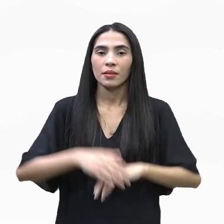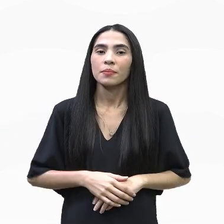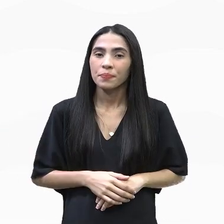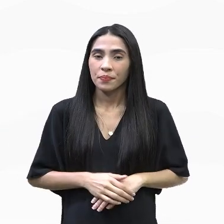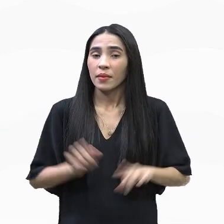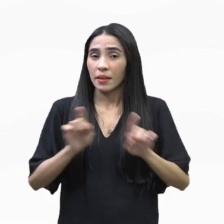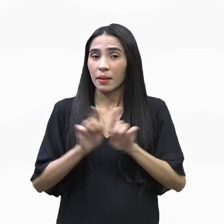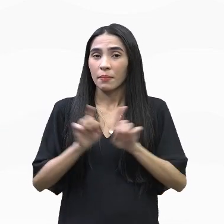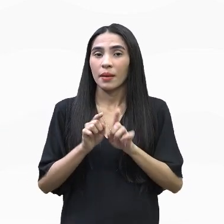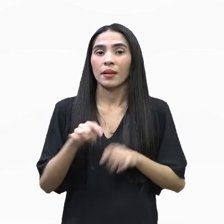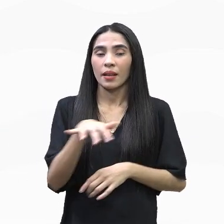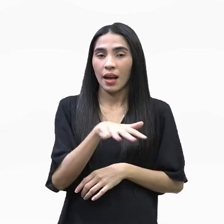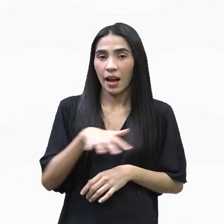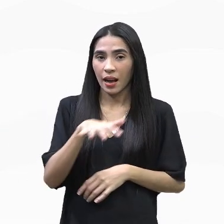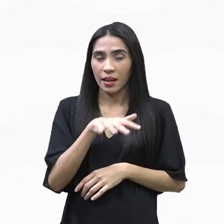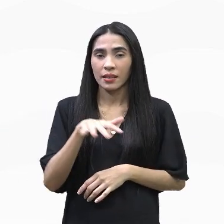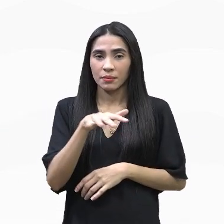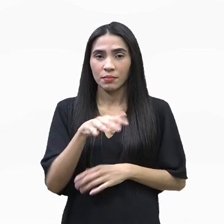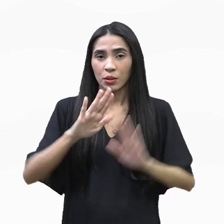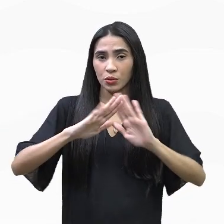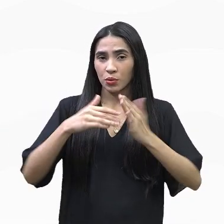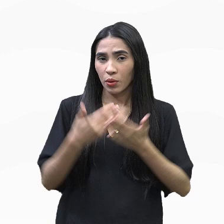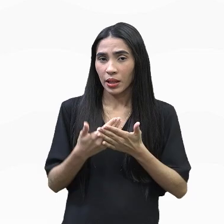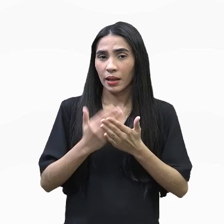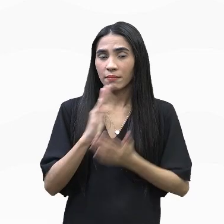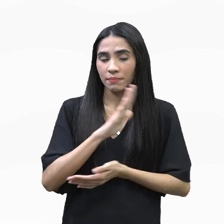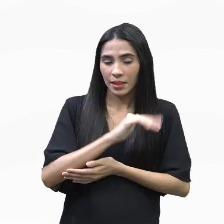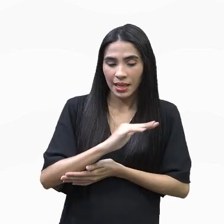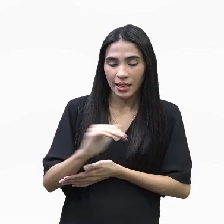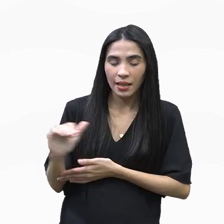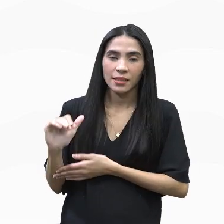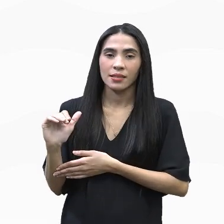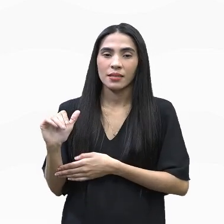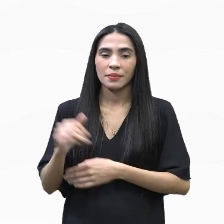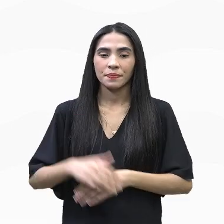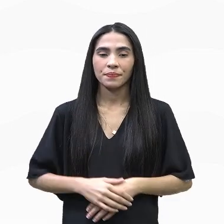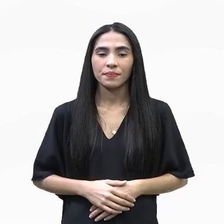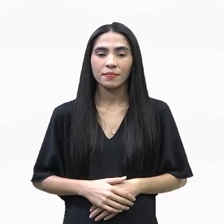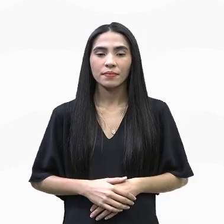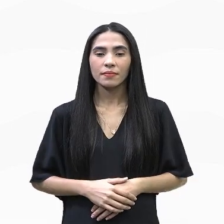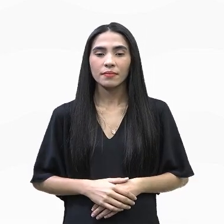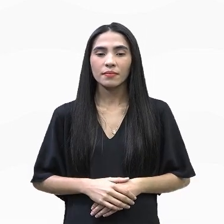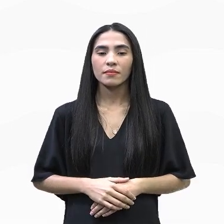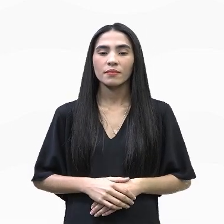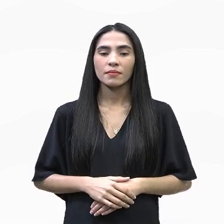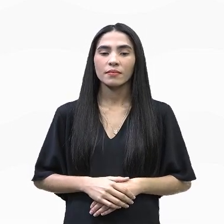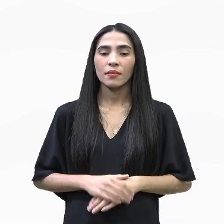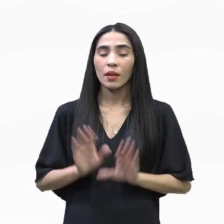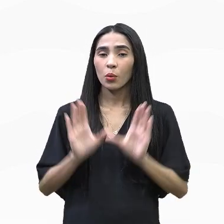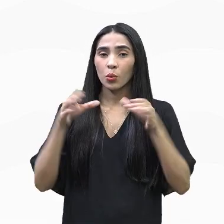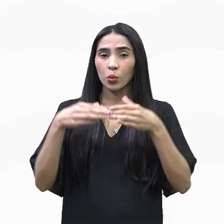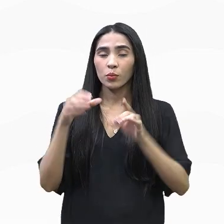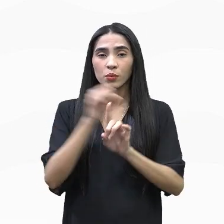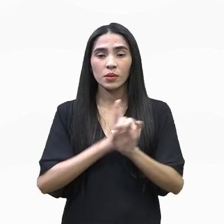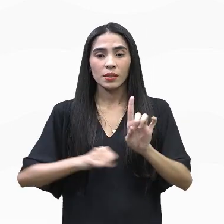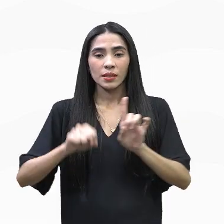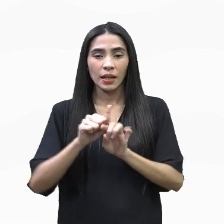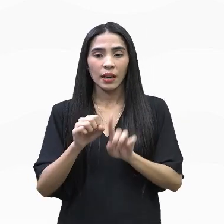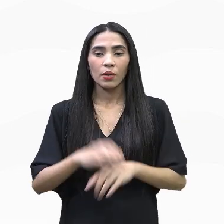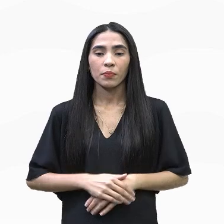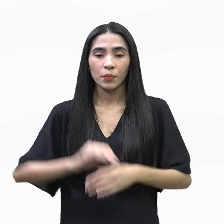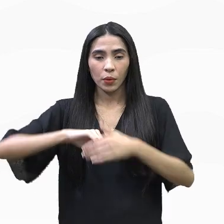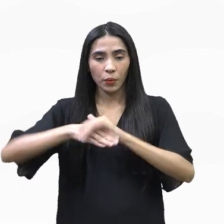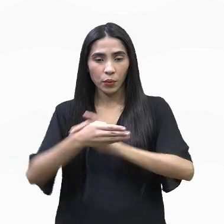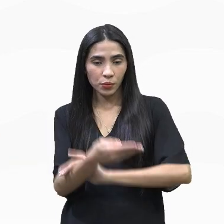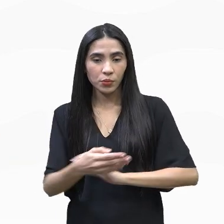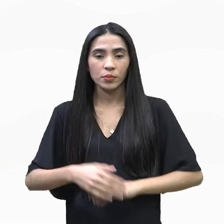do ambiente escolar, crianças pertencentes, olha só que interessante, a classes sociais, costumes,